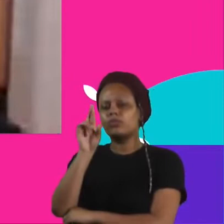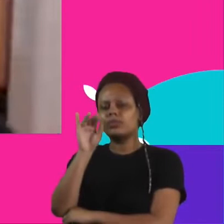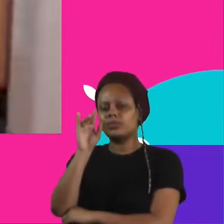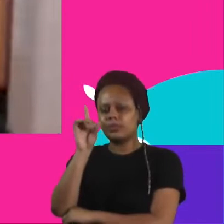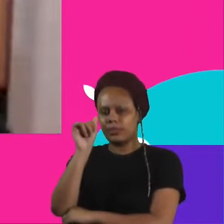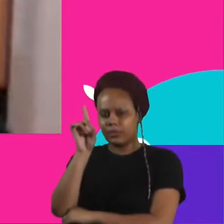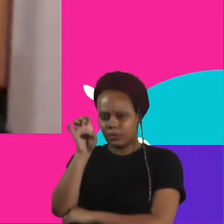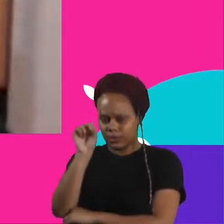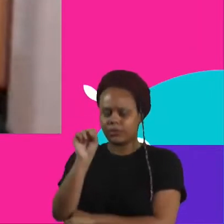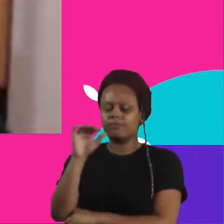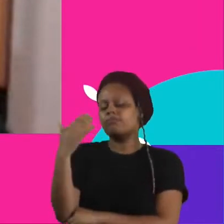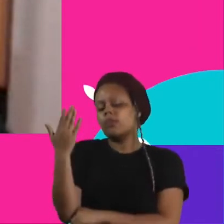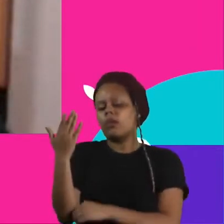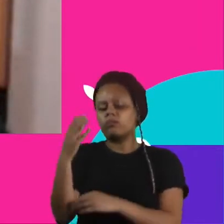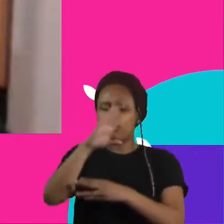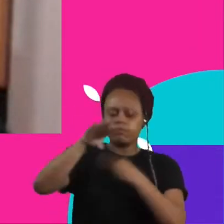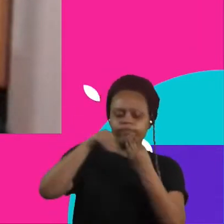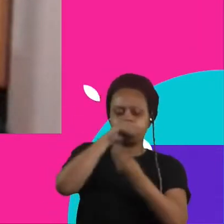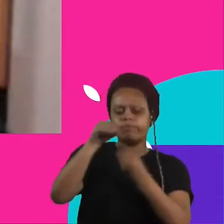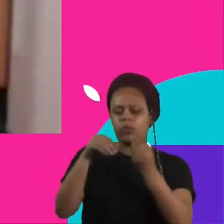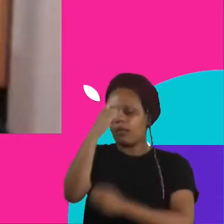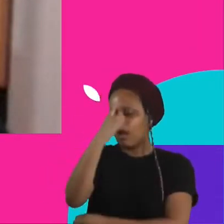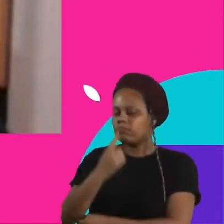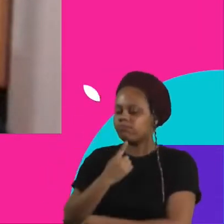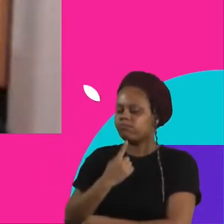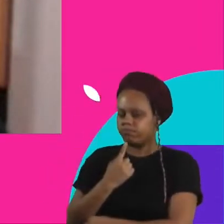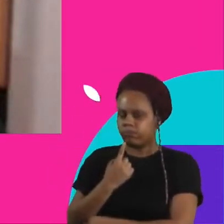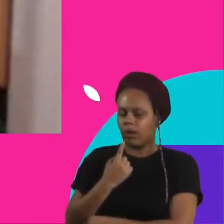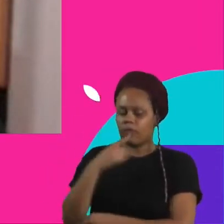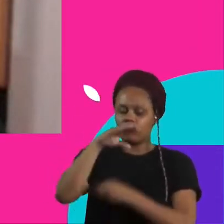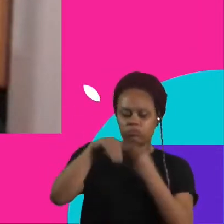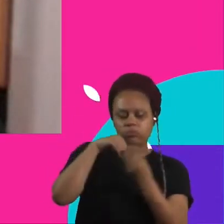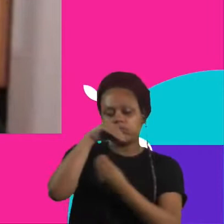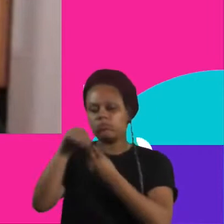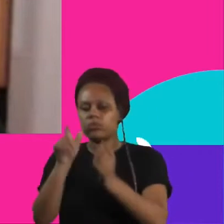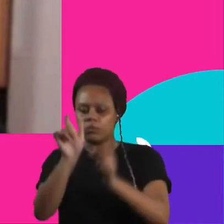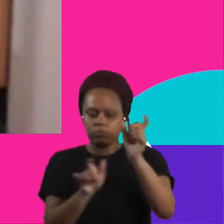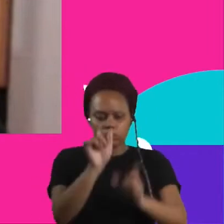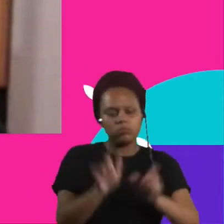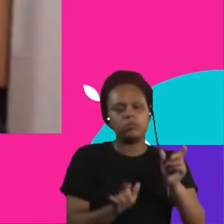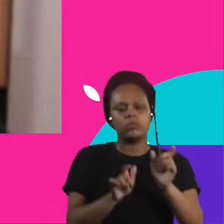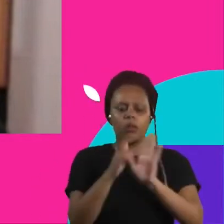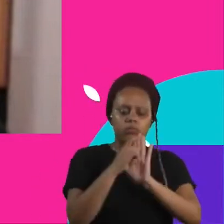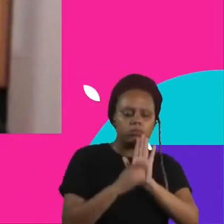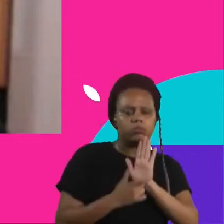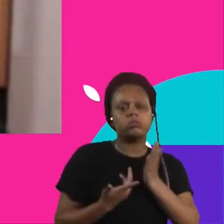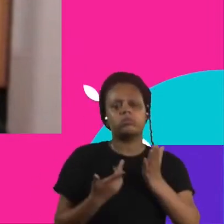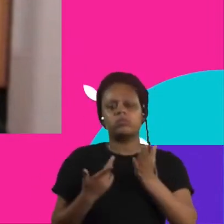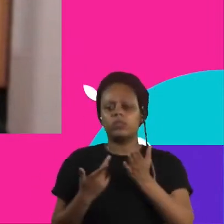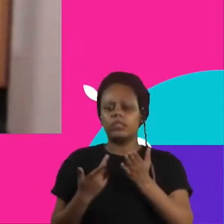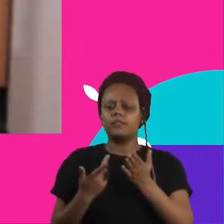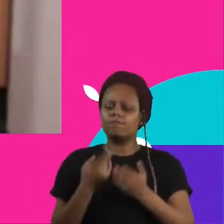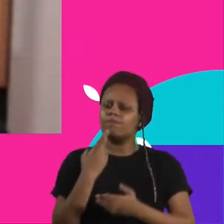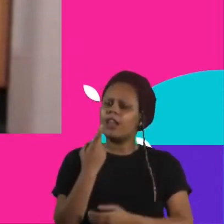gente fazia essa mistura aí de perfis. E aí sempre tinha pessoas programadoras que levantavam a necessidade de ter APIs.